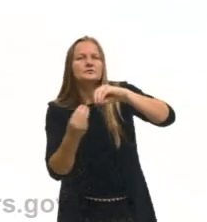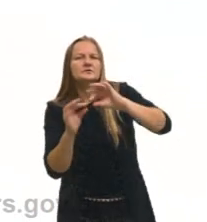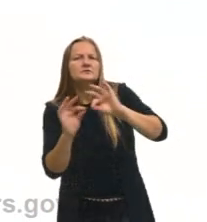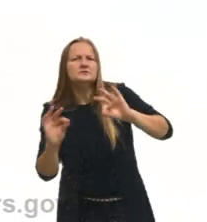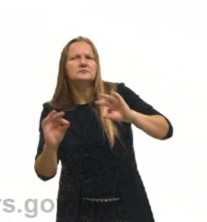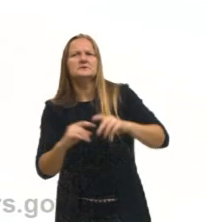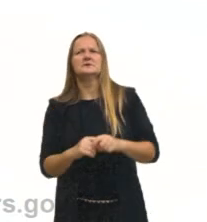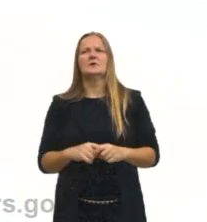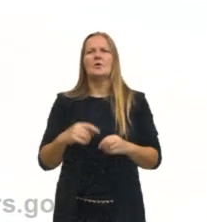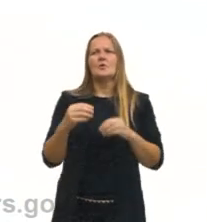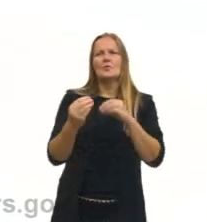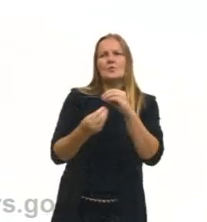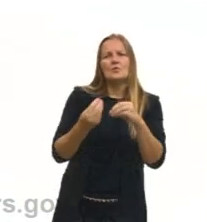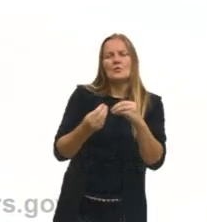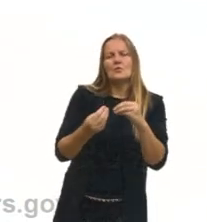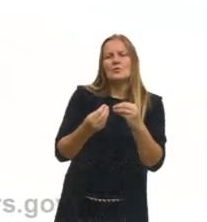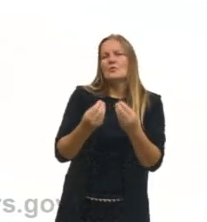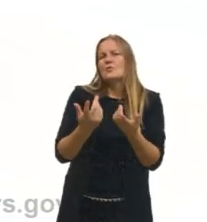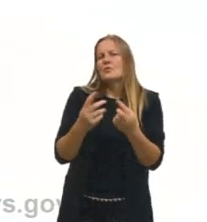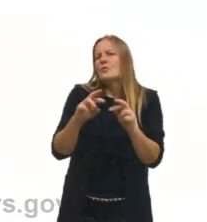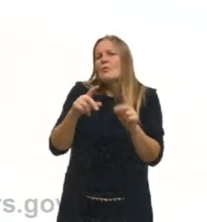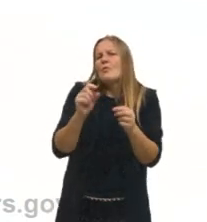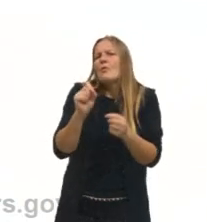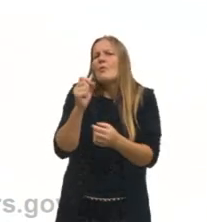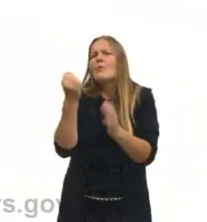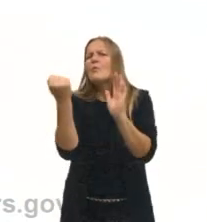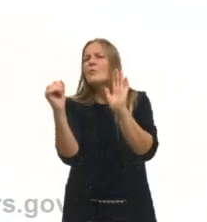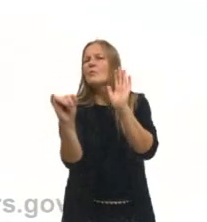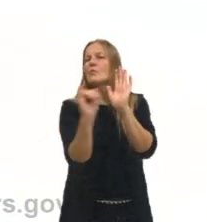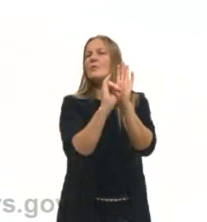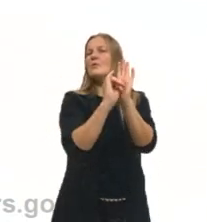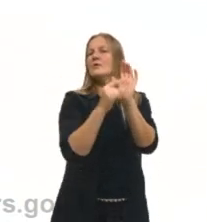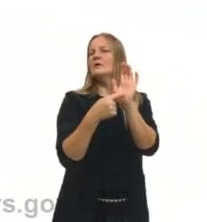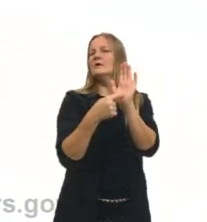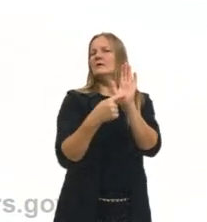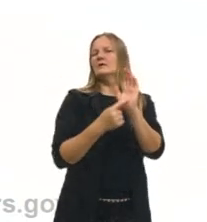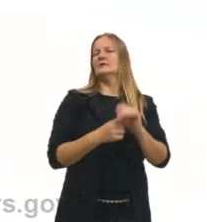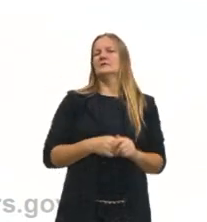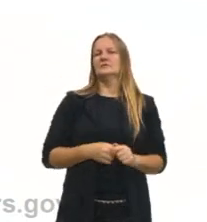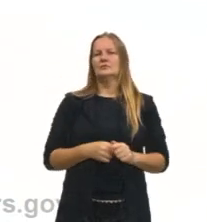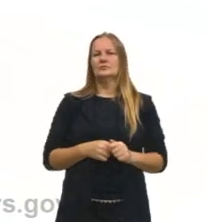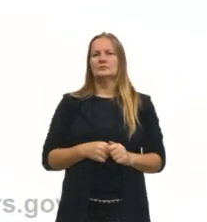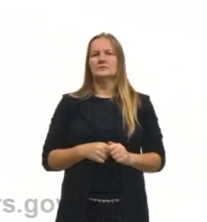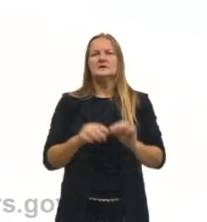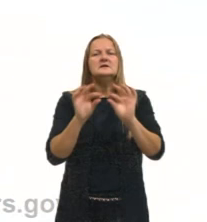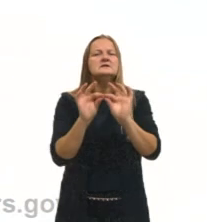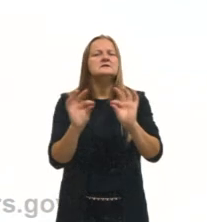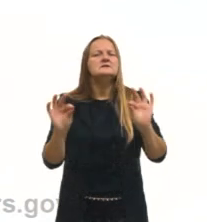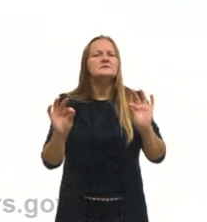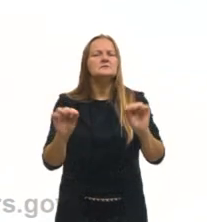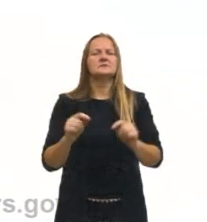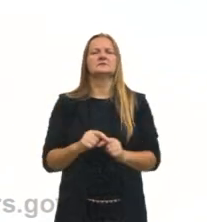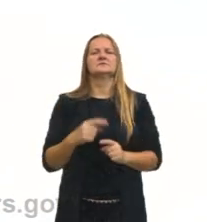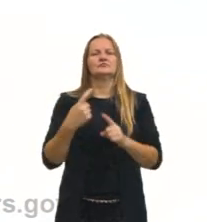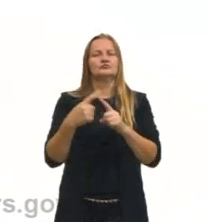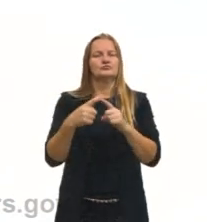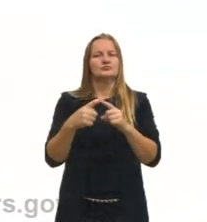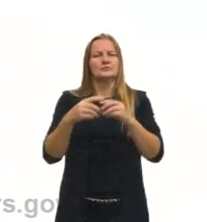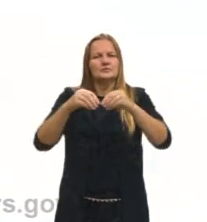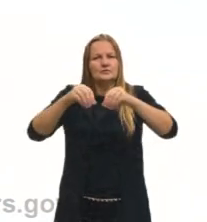composta e substância simples. Como que nós vamos identificar o que é uma mistura, o que é uma substância simples e o que é uma substância